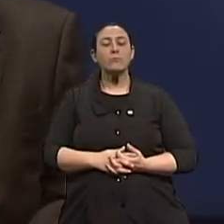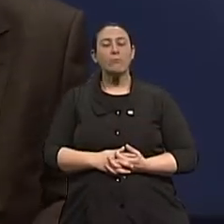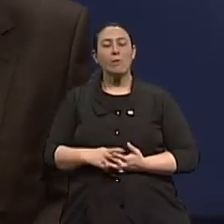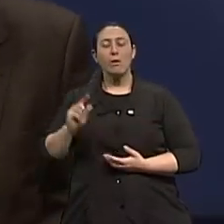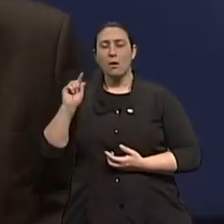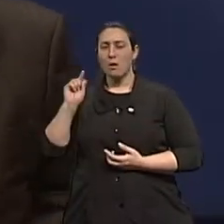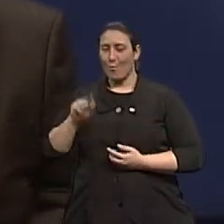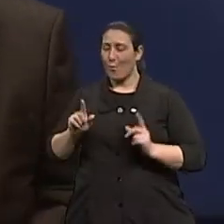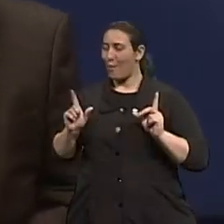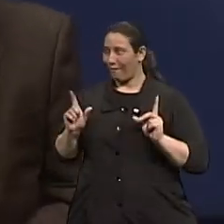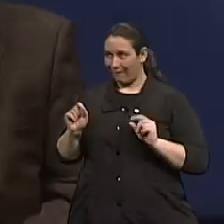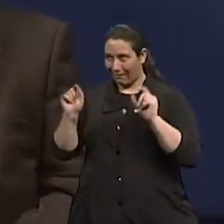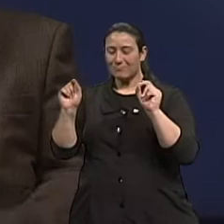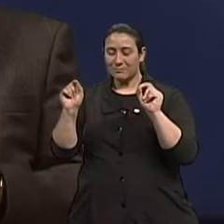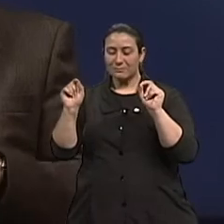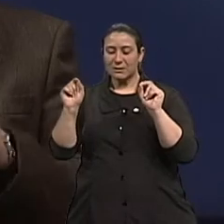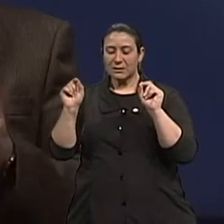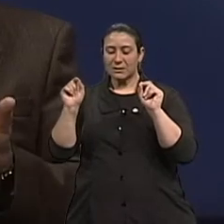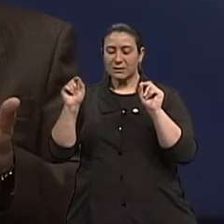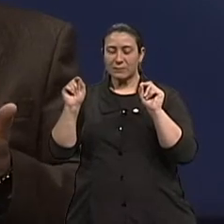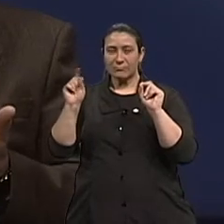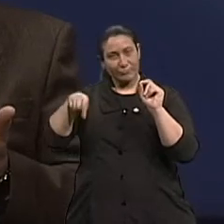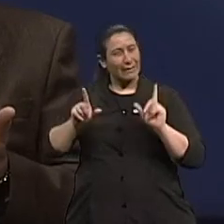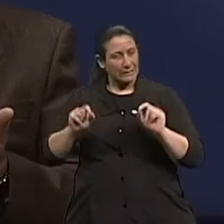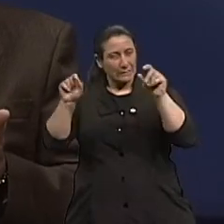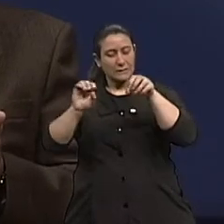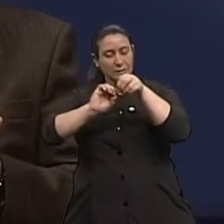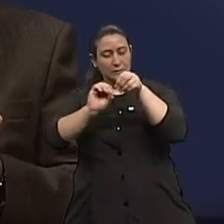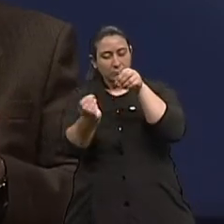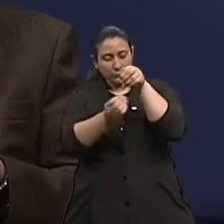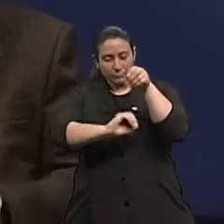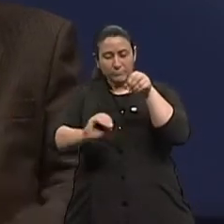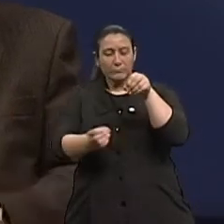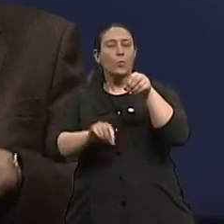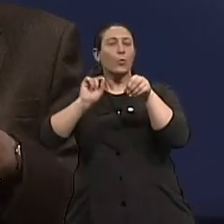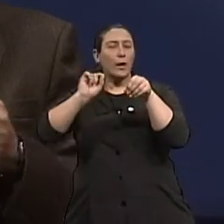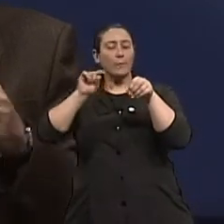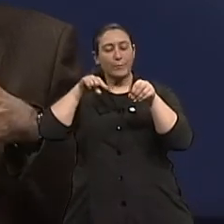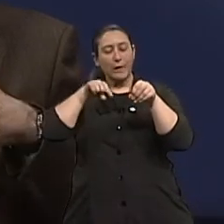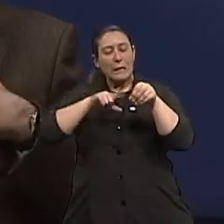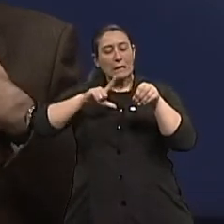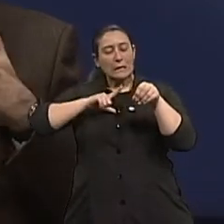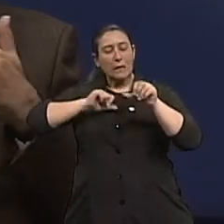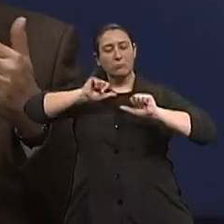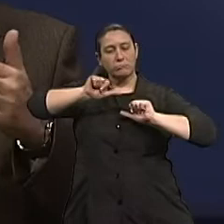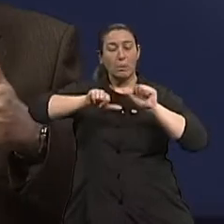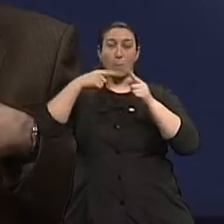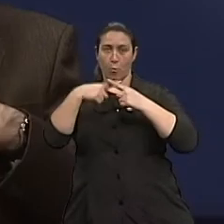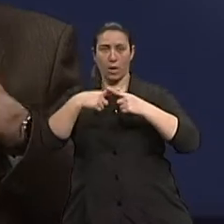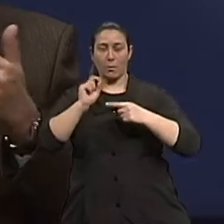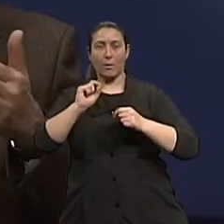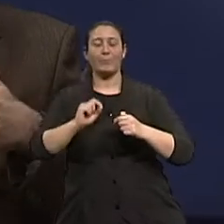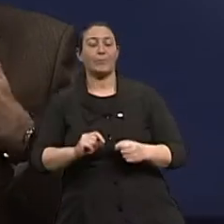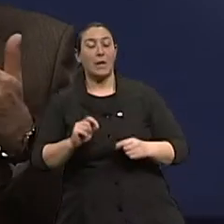O câncer é uma sequência de alterações, né? Que a partir de células